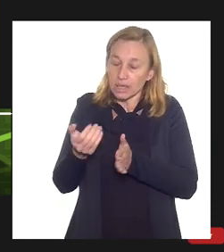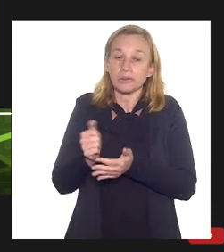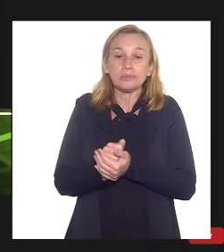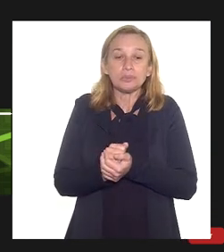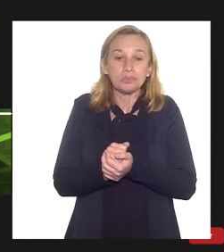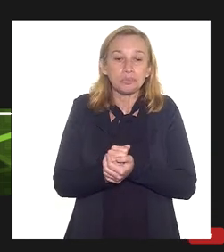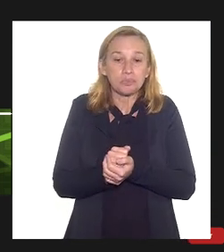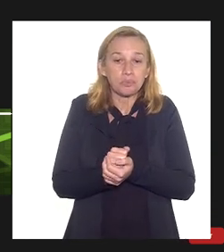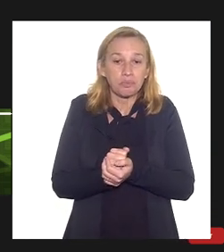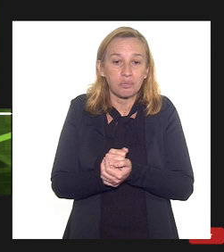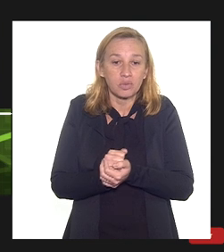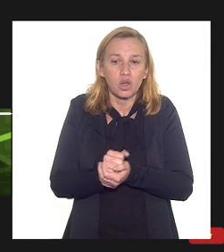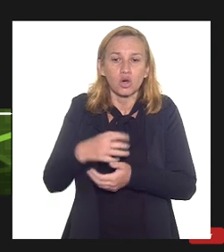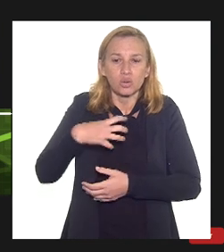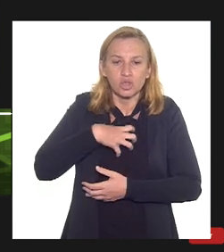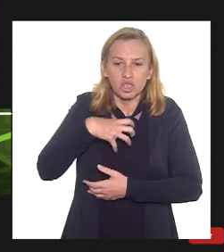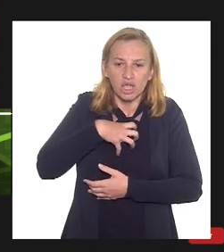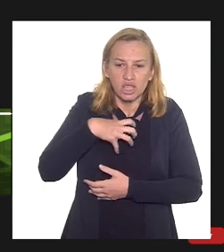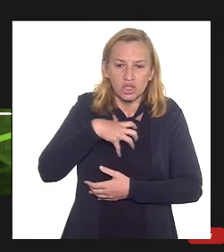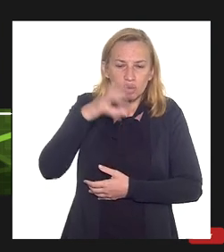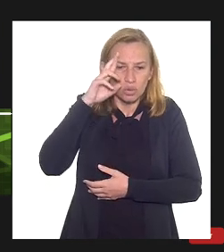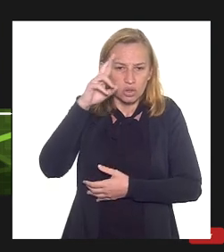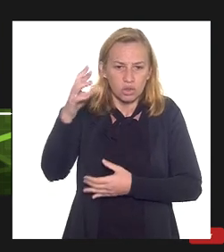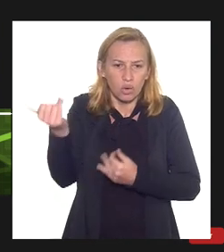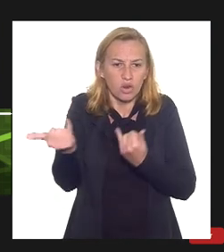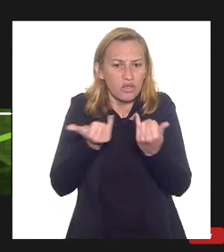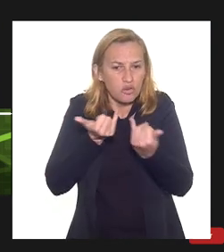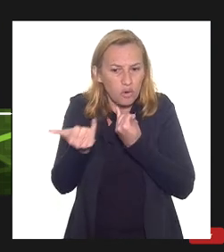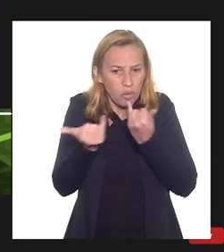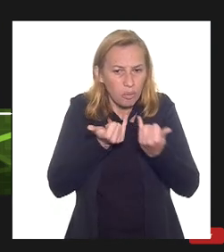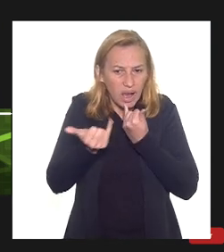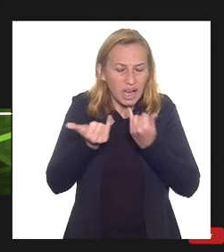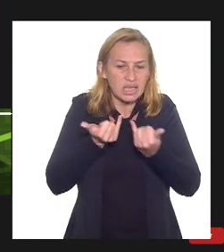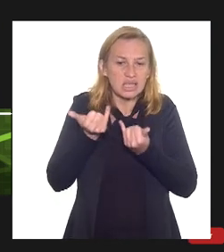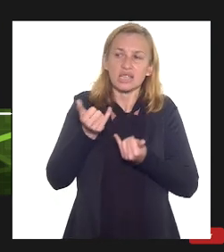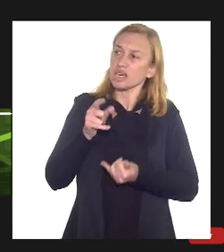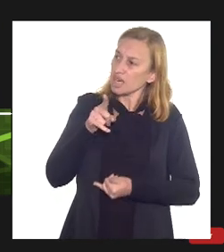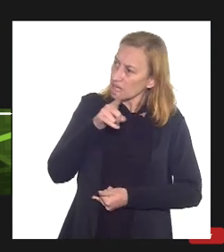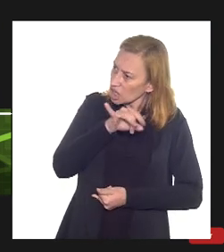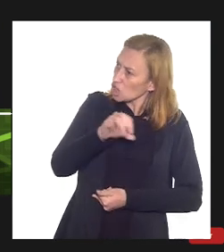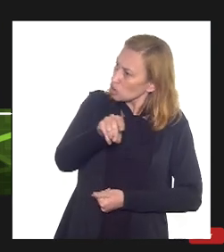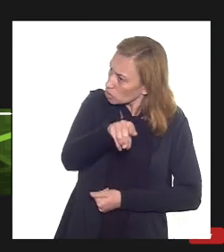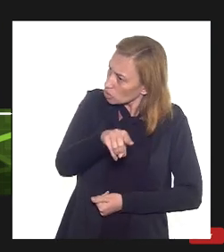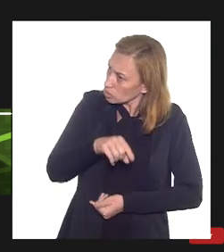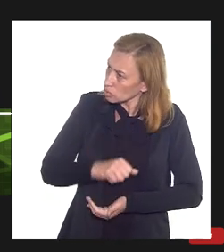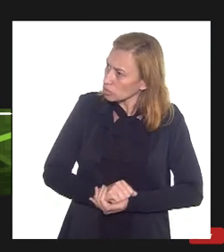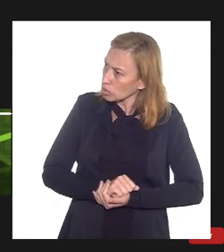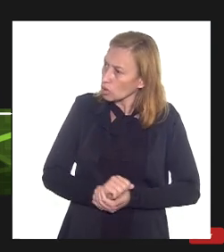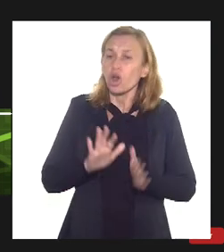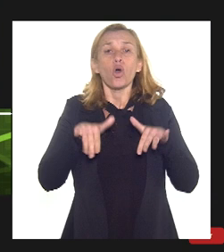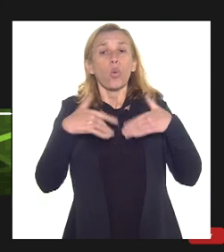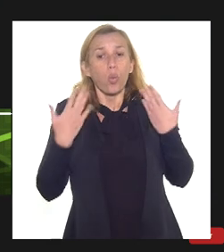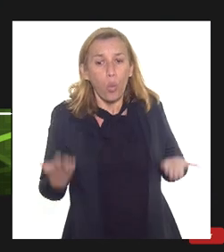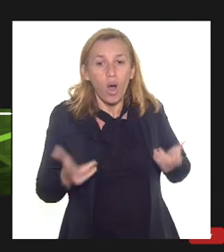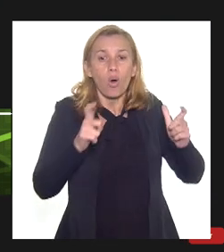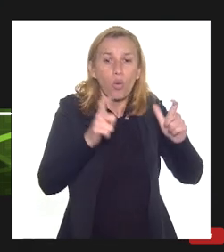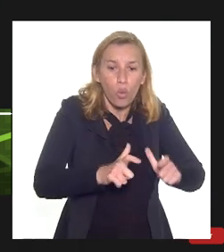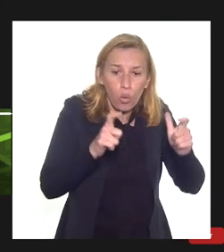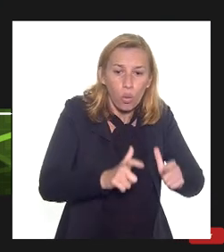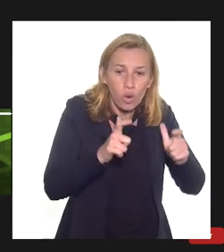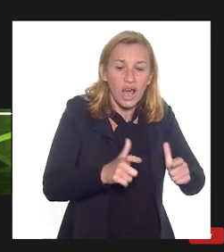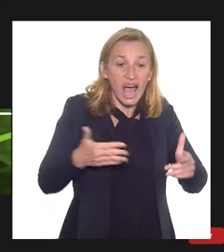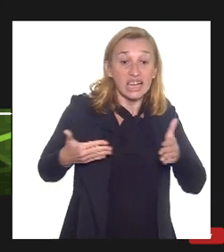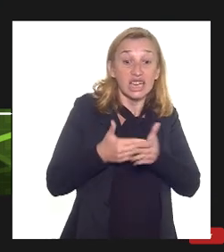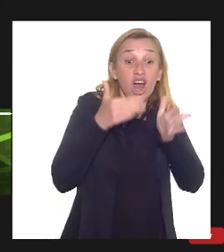no sentido que os senhores nos informassem oficialmente isso ou seja qual a reserva localizada